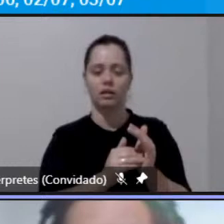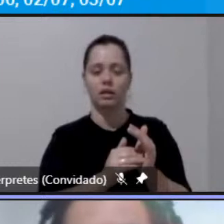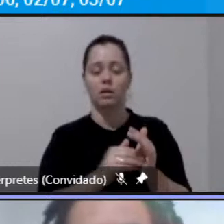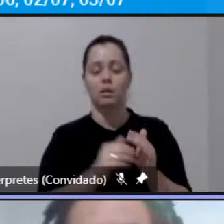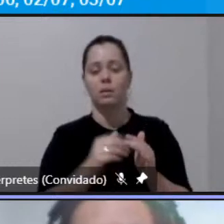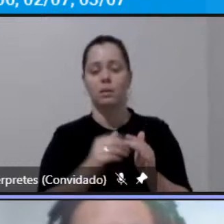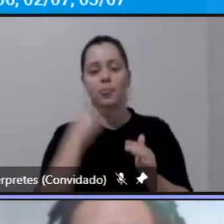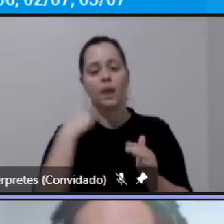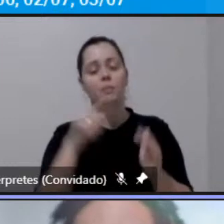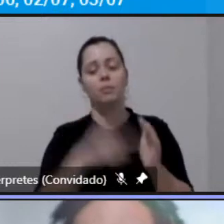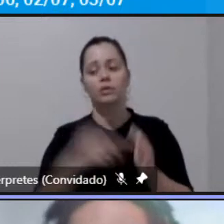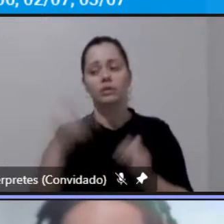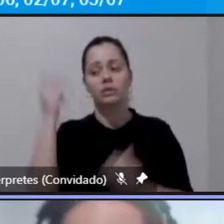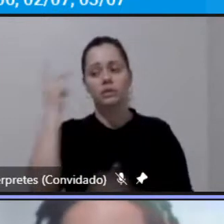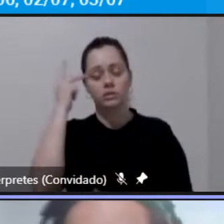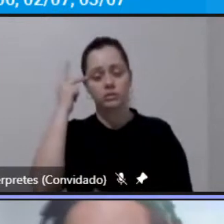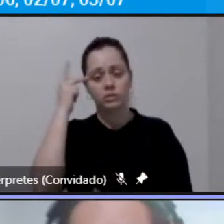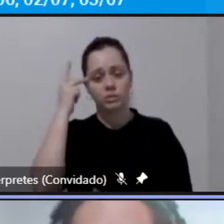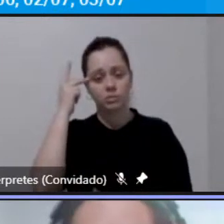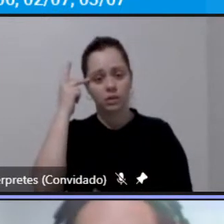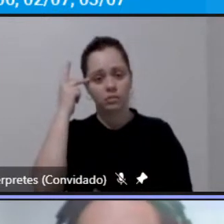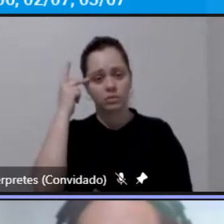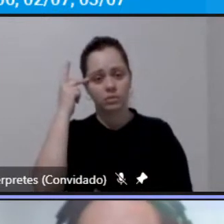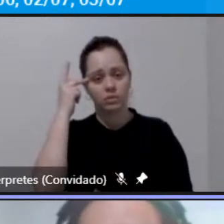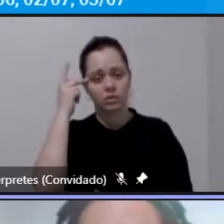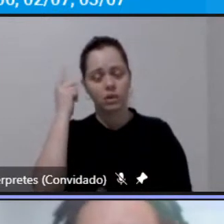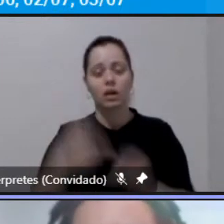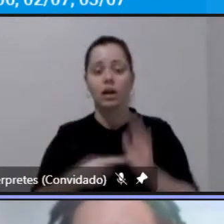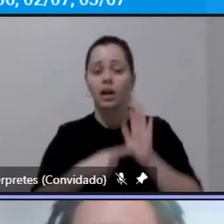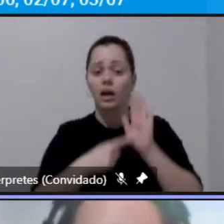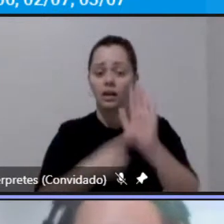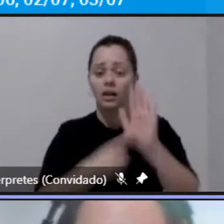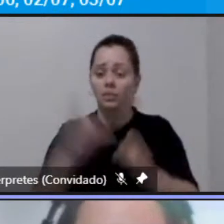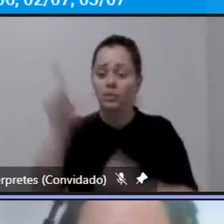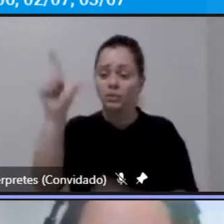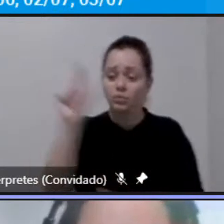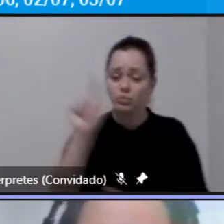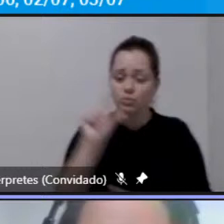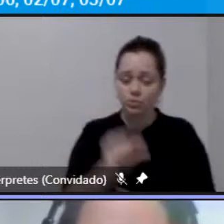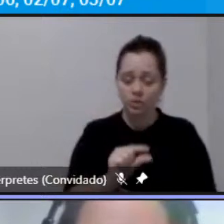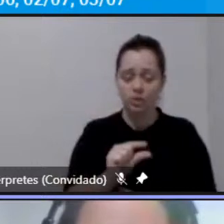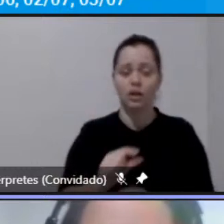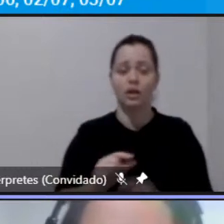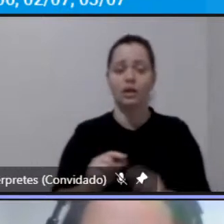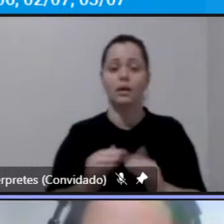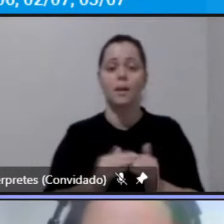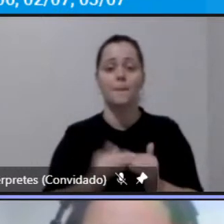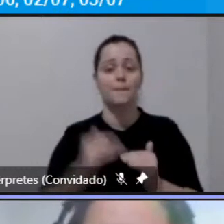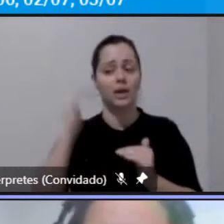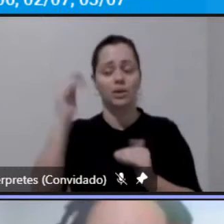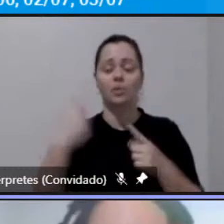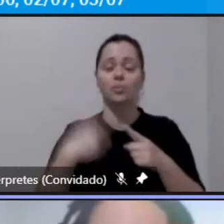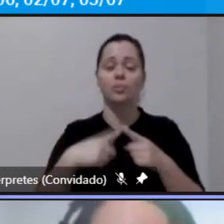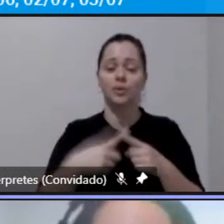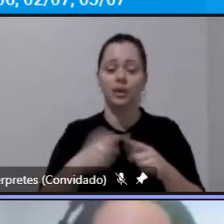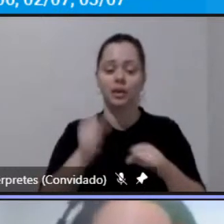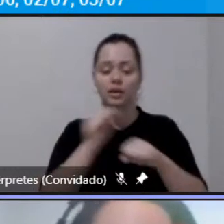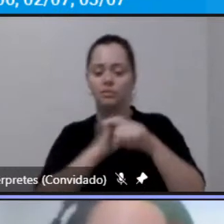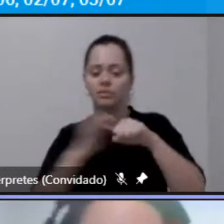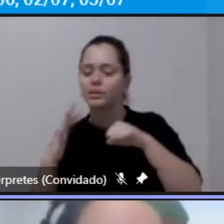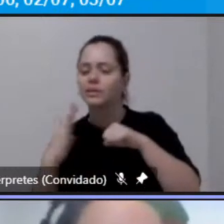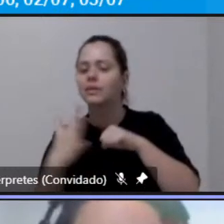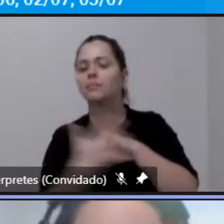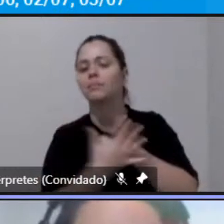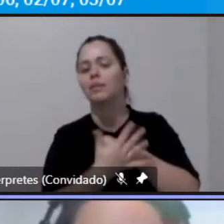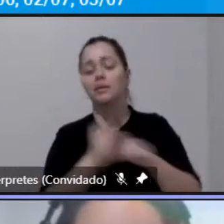região essa demanda ela teve uma redução ainda maior agora no contexto da pandemia né